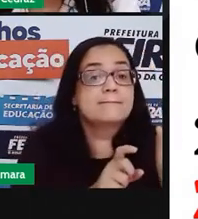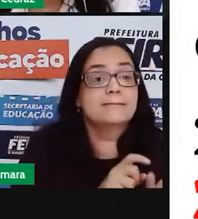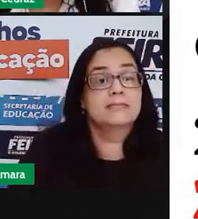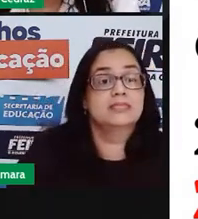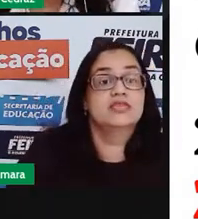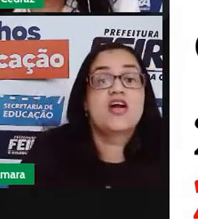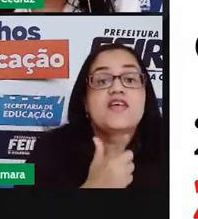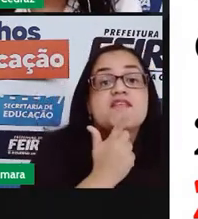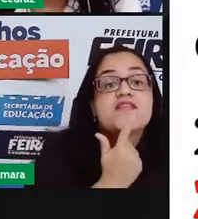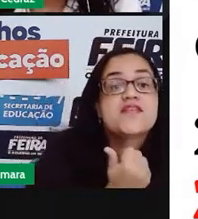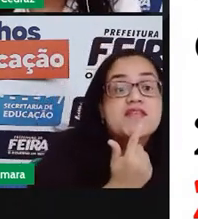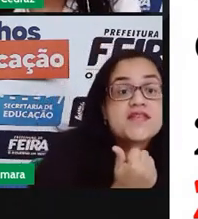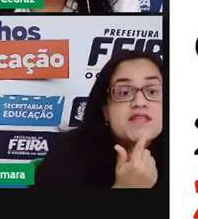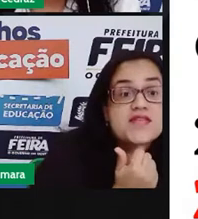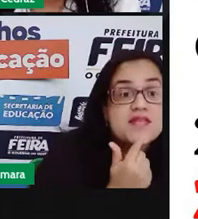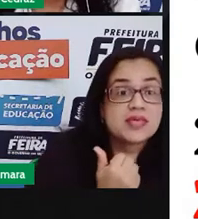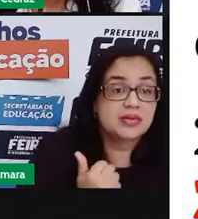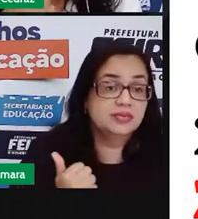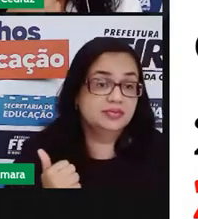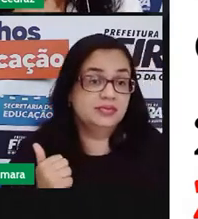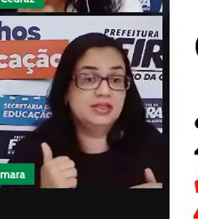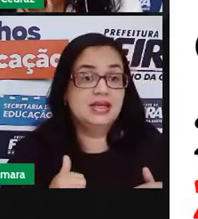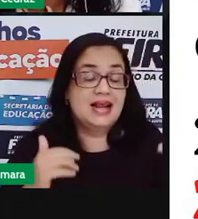destacou em vermelho. Vamos lá?